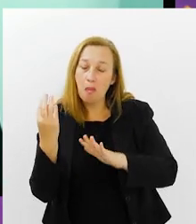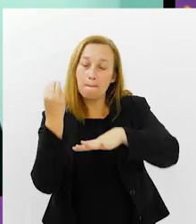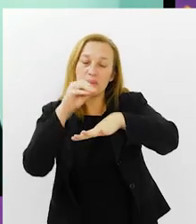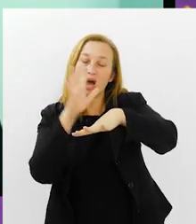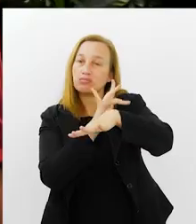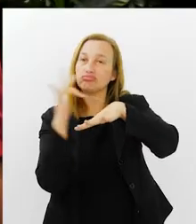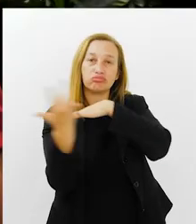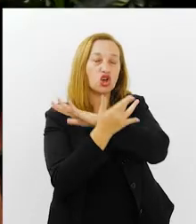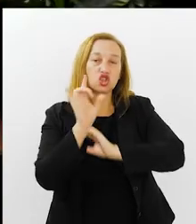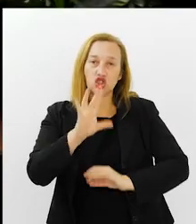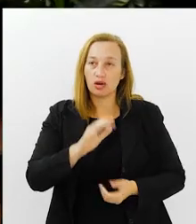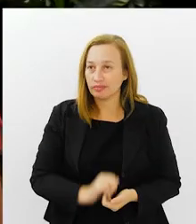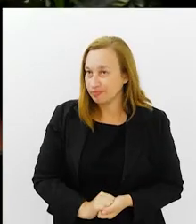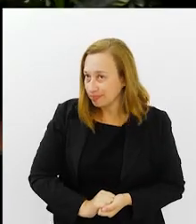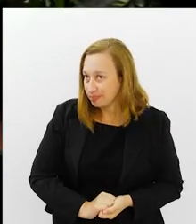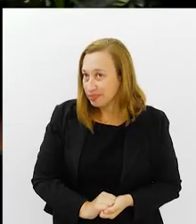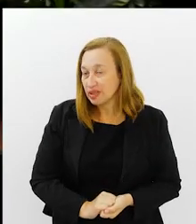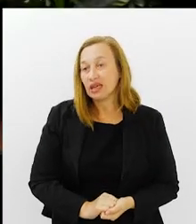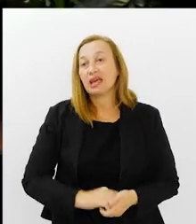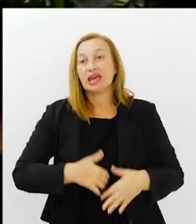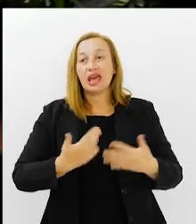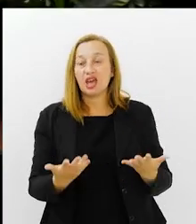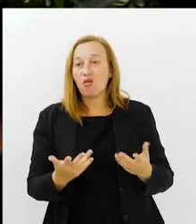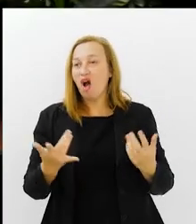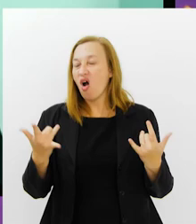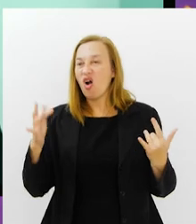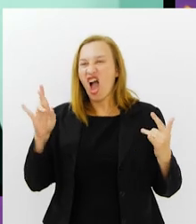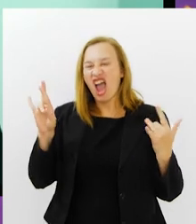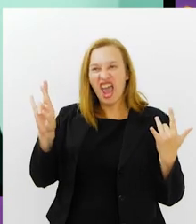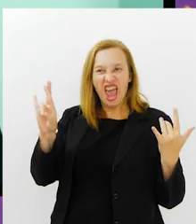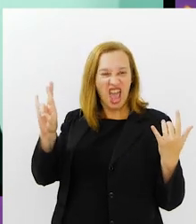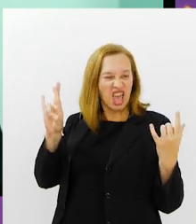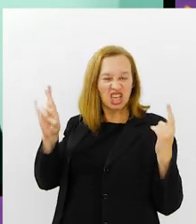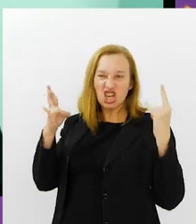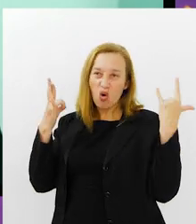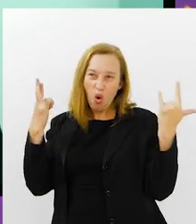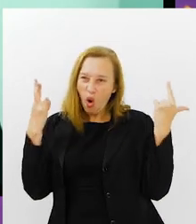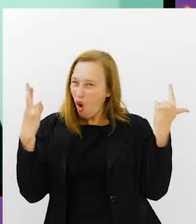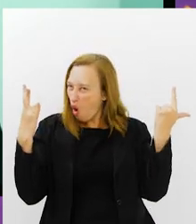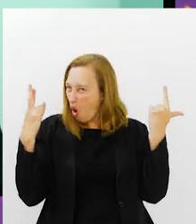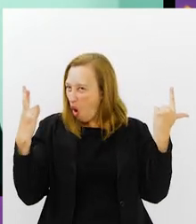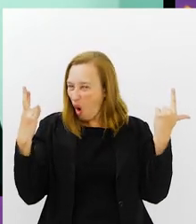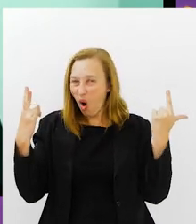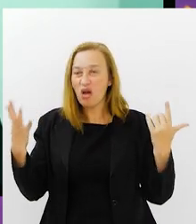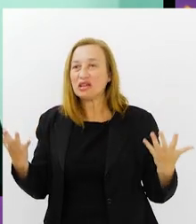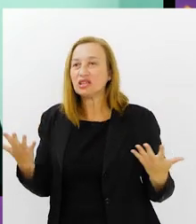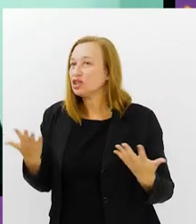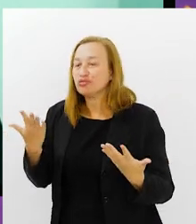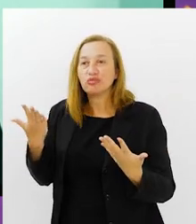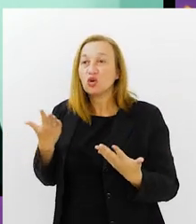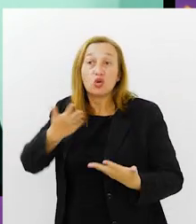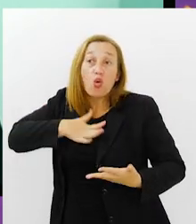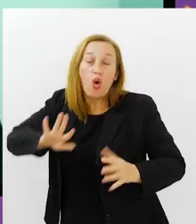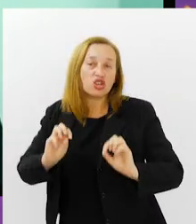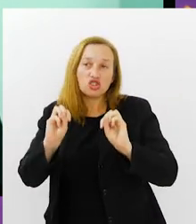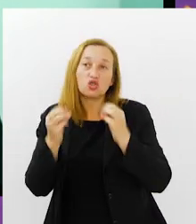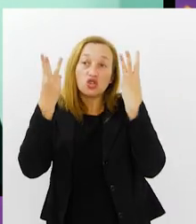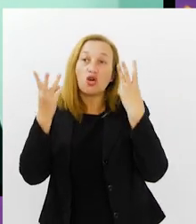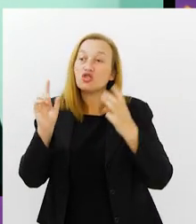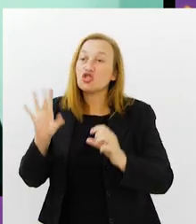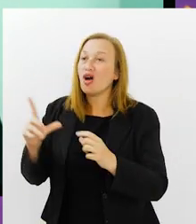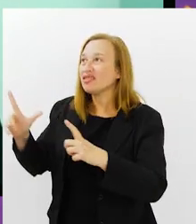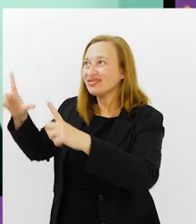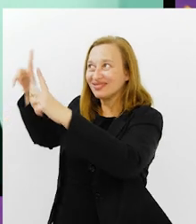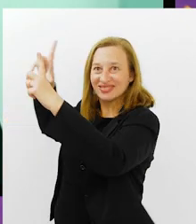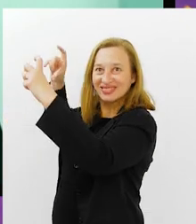hoje que vai ver o jogo do Brasil. É igual o público de Rock in Rio, Lula Palooza. Ninguém vai ver o show. Eles